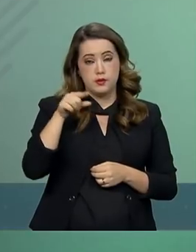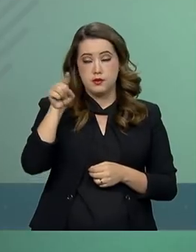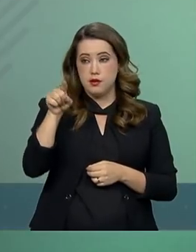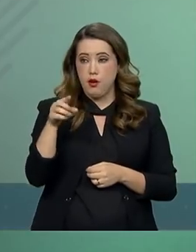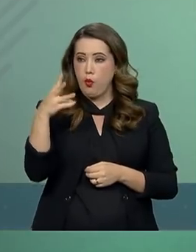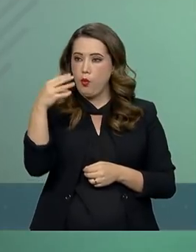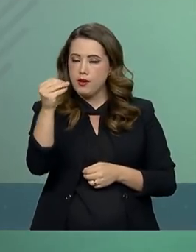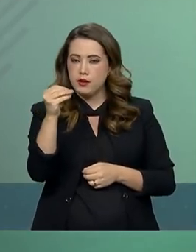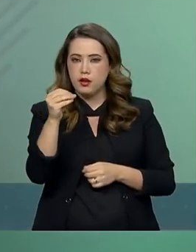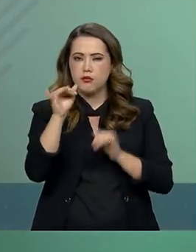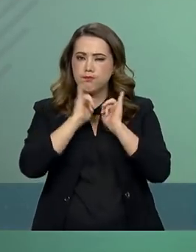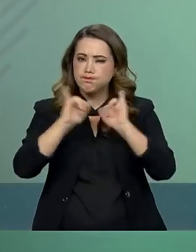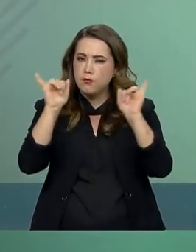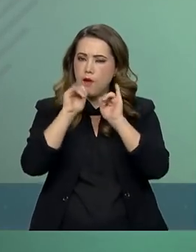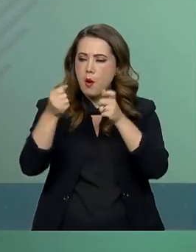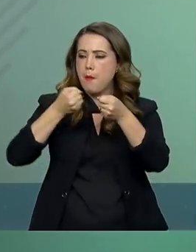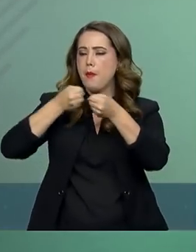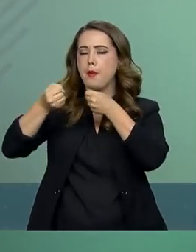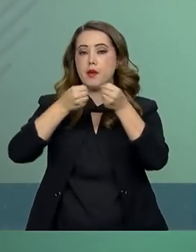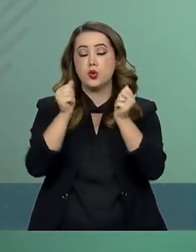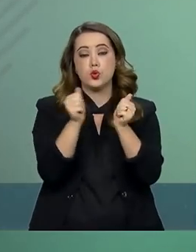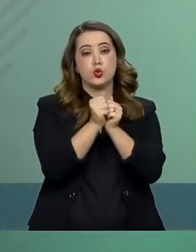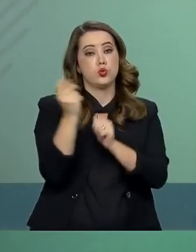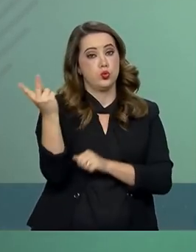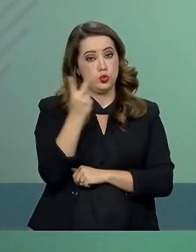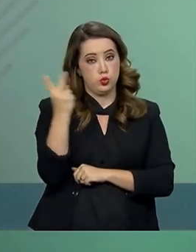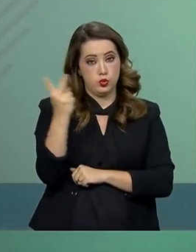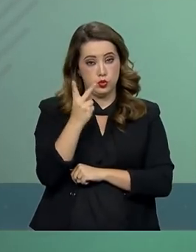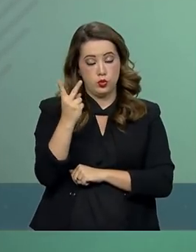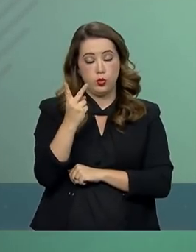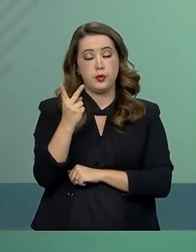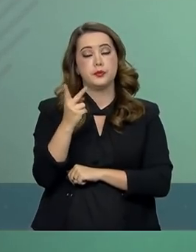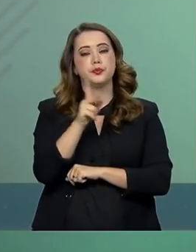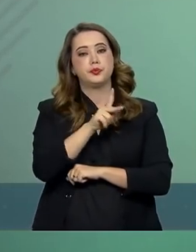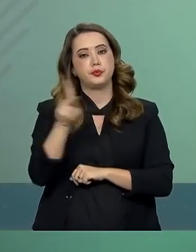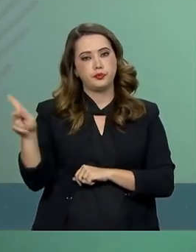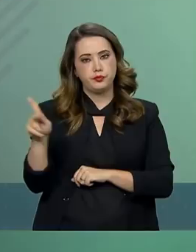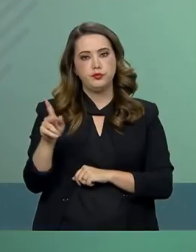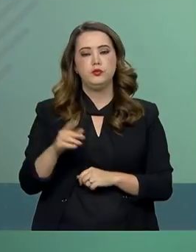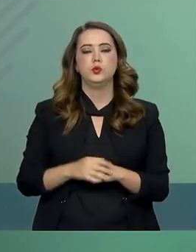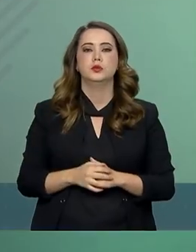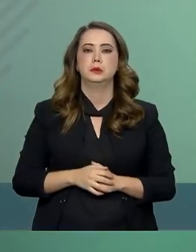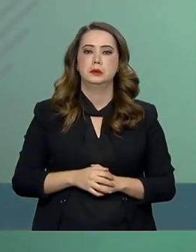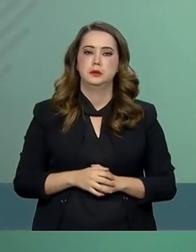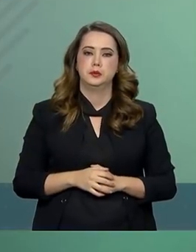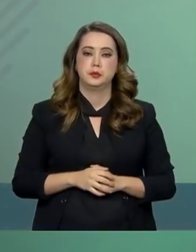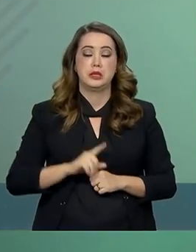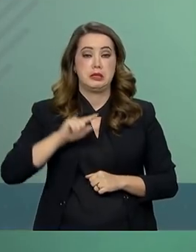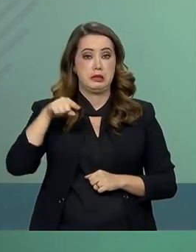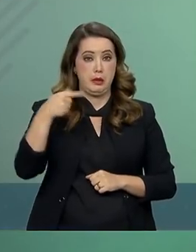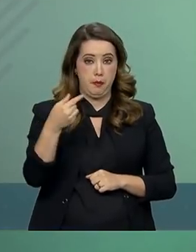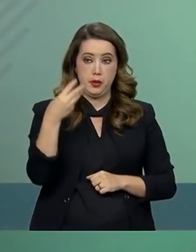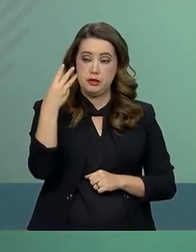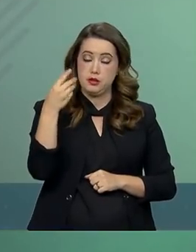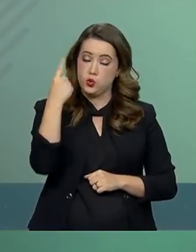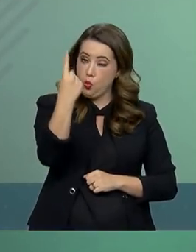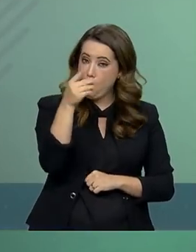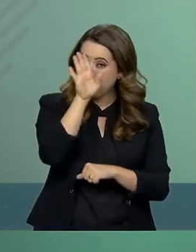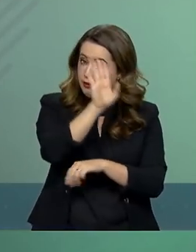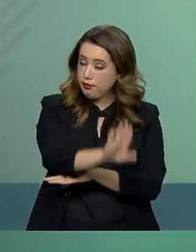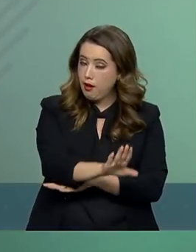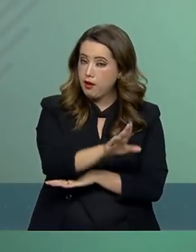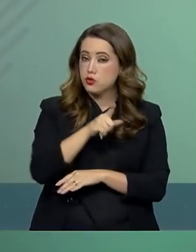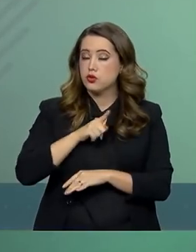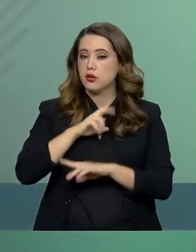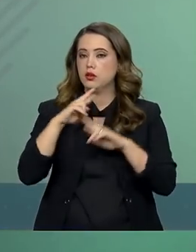com a participação dos dois presidentes. Pouco mais adiante, às 13h, reunião com a